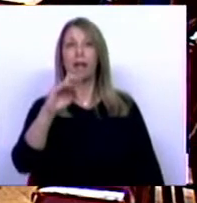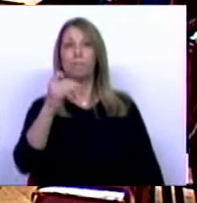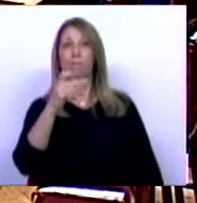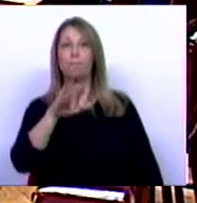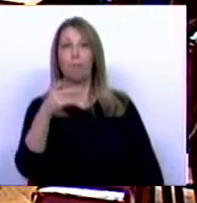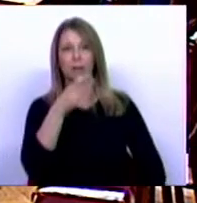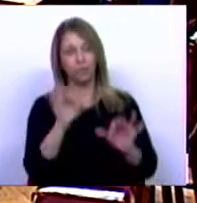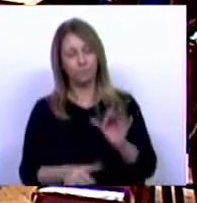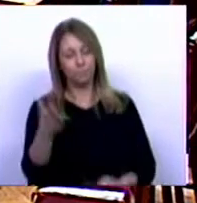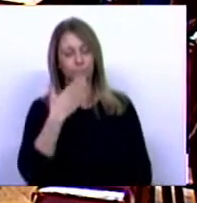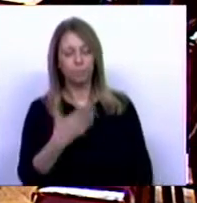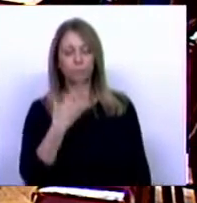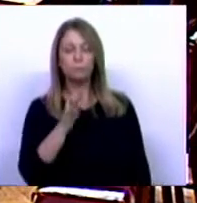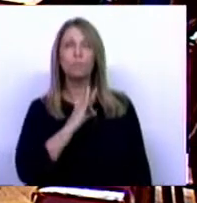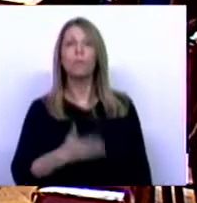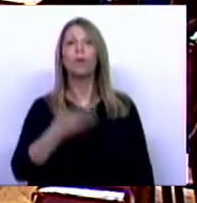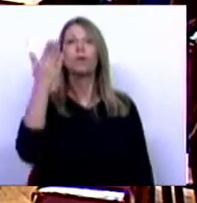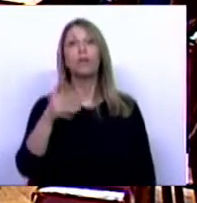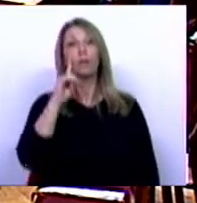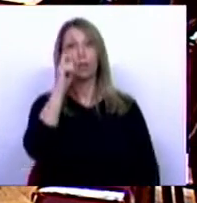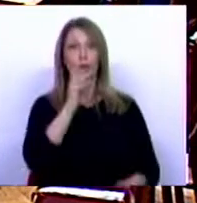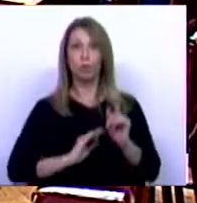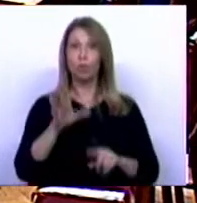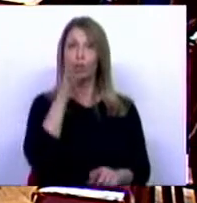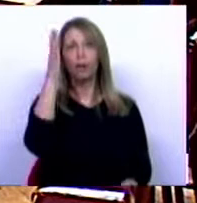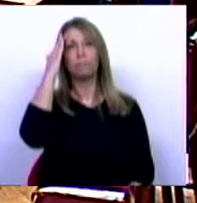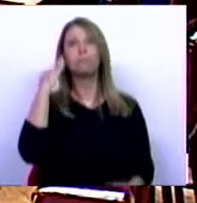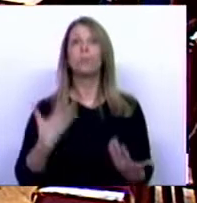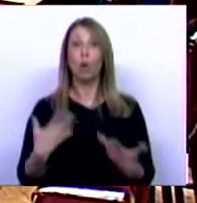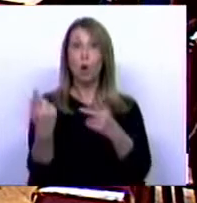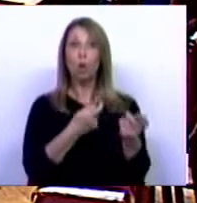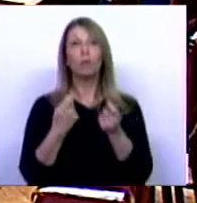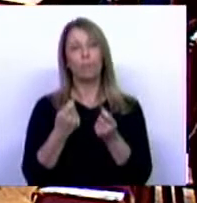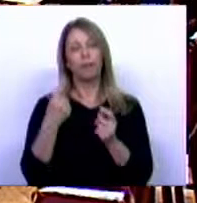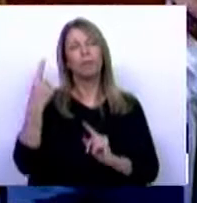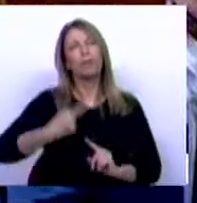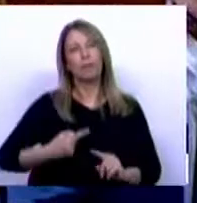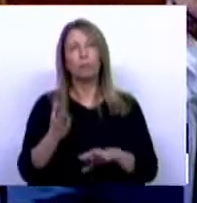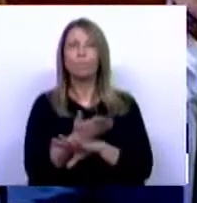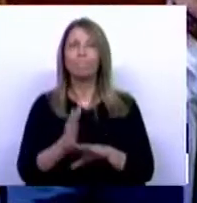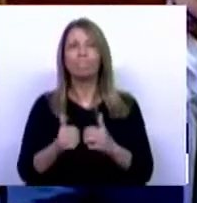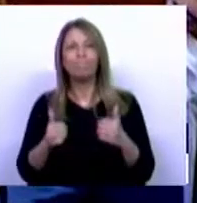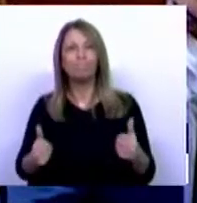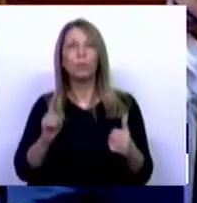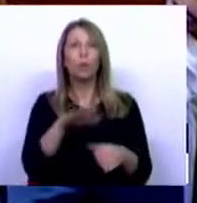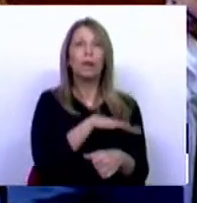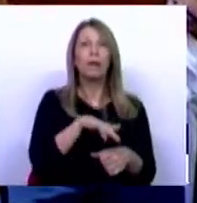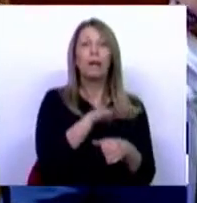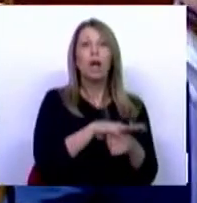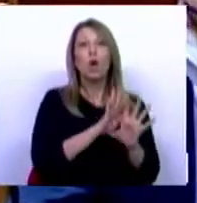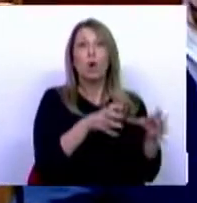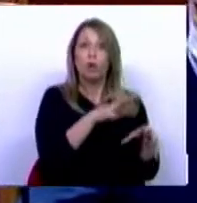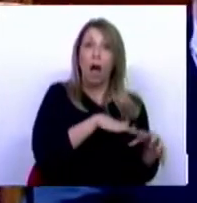Muito obrigado, Sr. Presidente, Sras. e Srs. Deputados. Creio que neste debate devemos distinguir a dimensão conjuntural da dimensão estrutural.